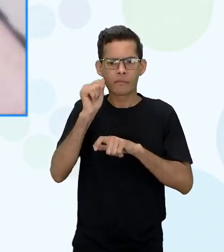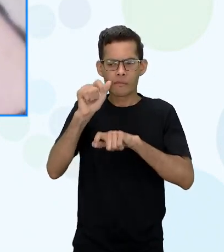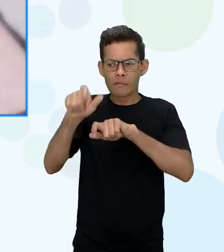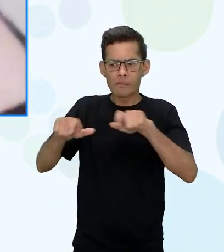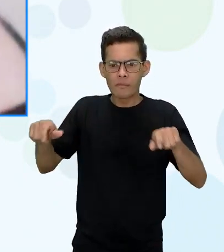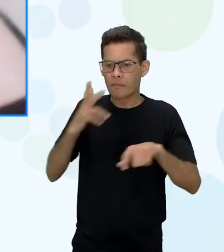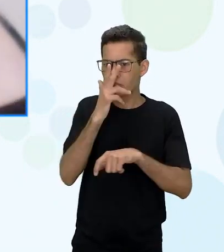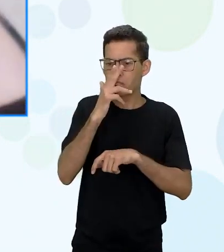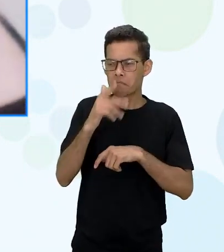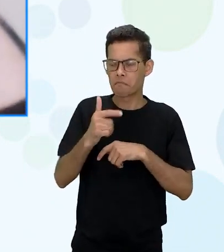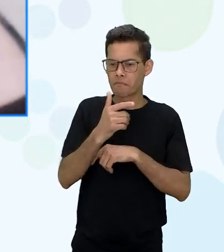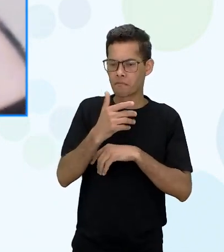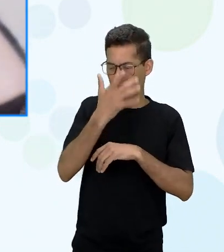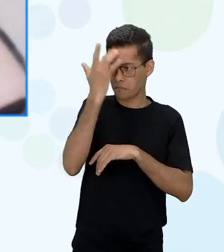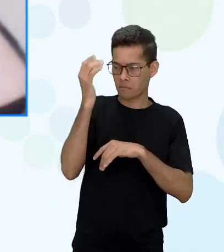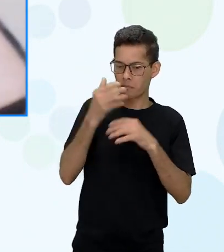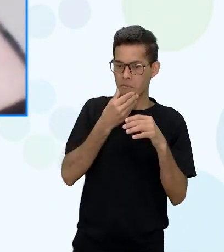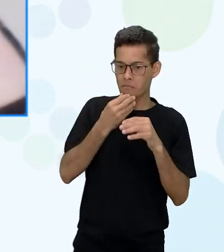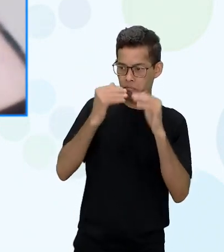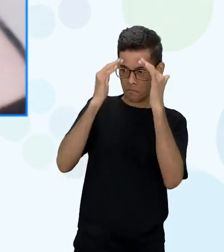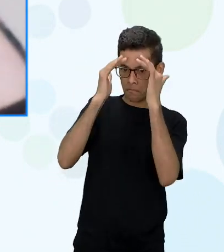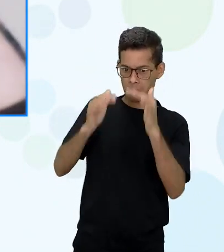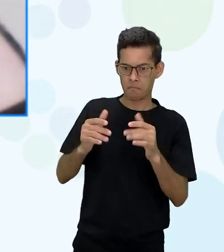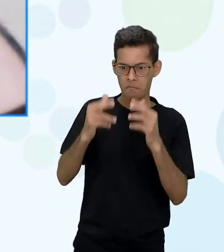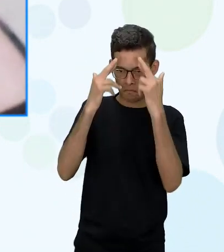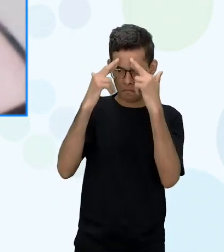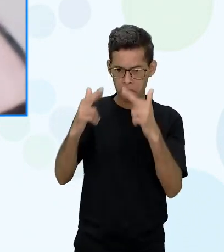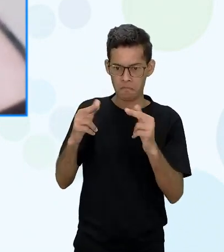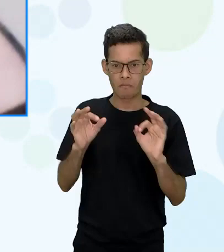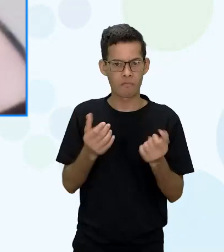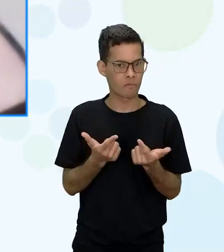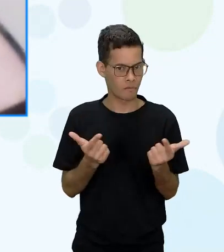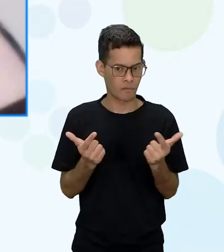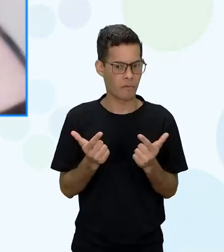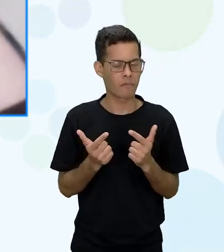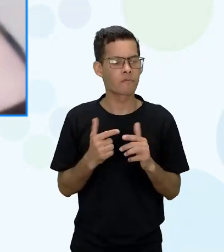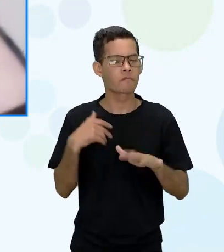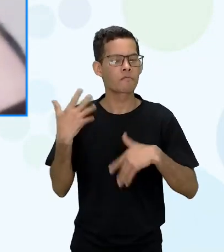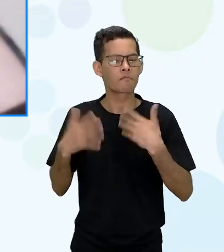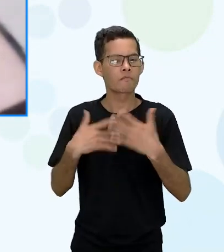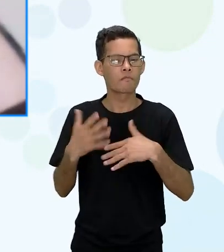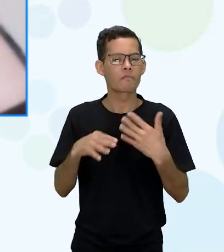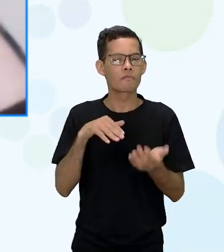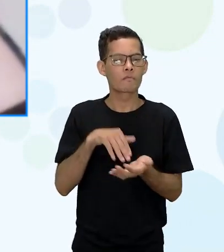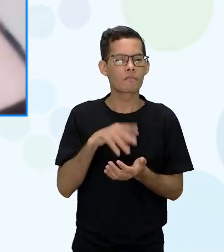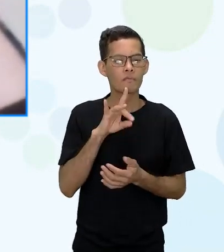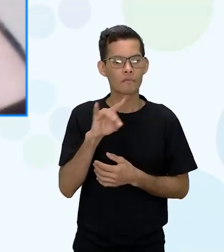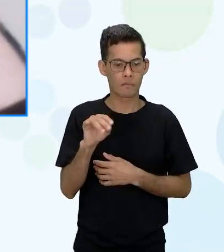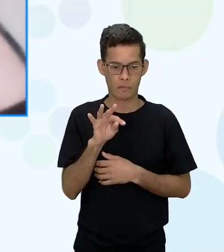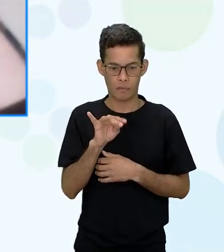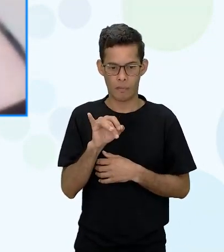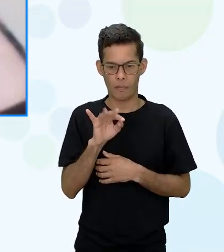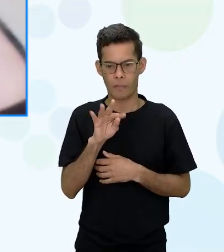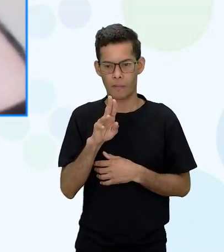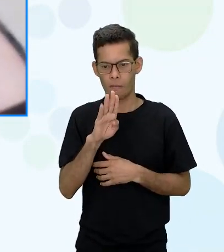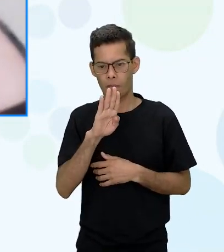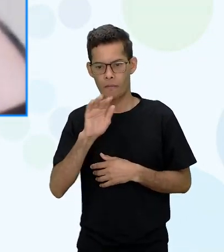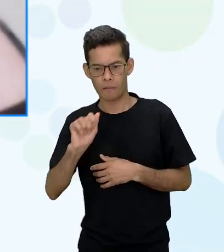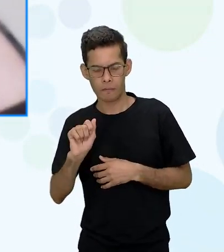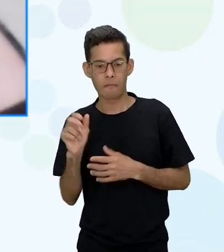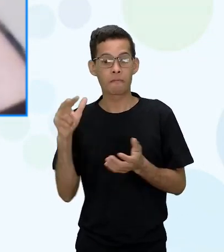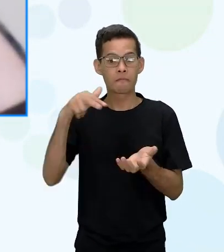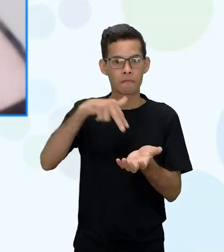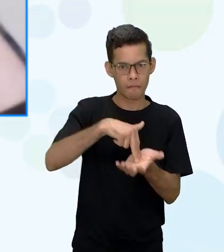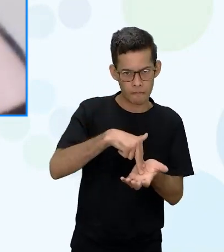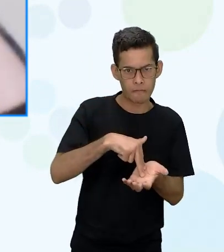espaço e a questão de quando a Tituba chegou para ficar com o John ela teve que